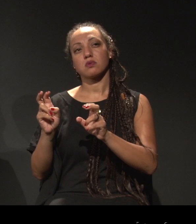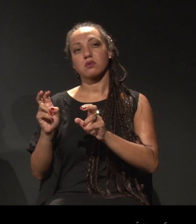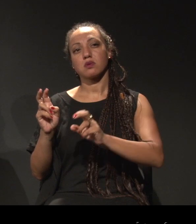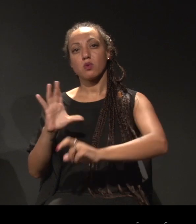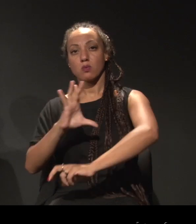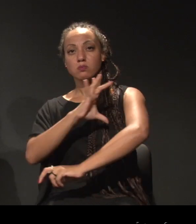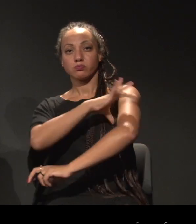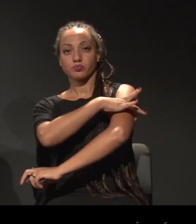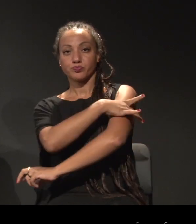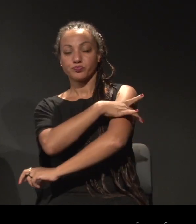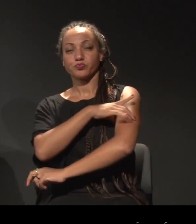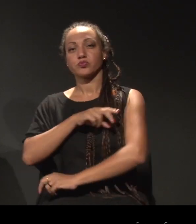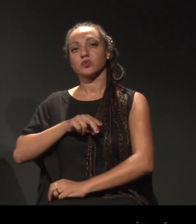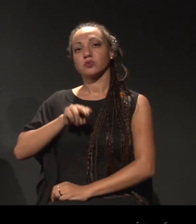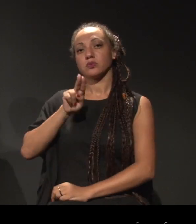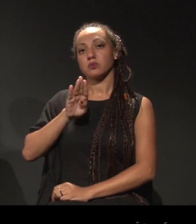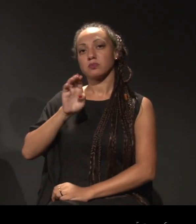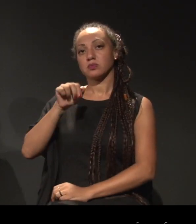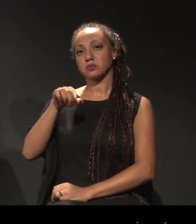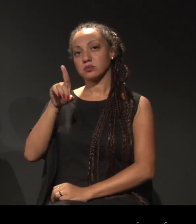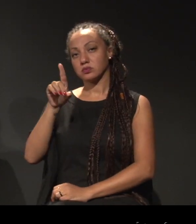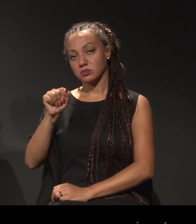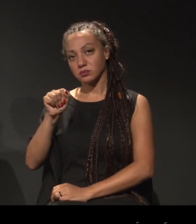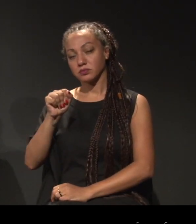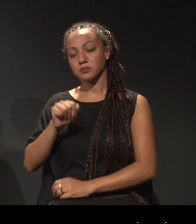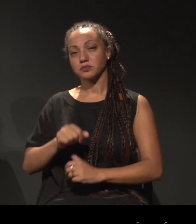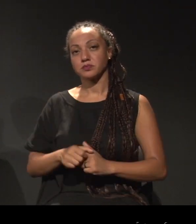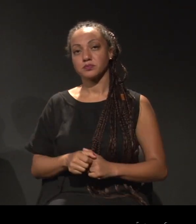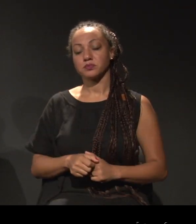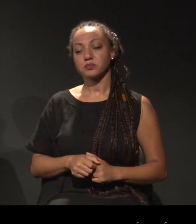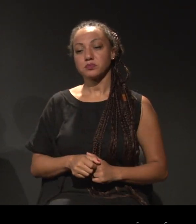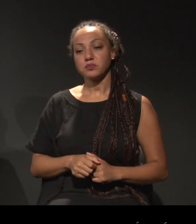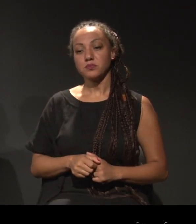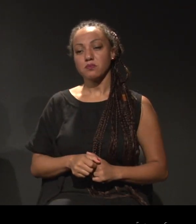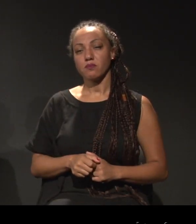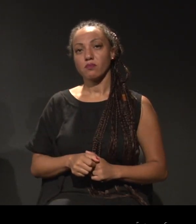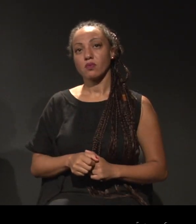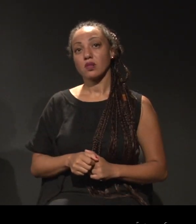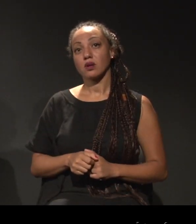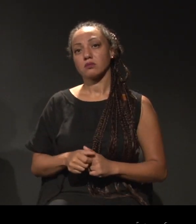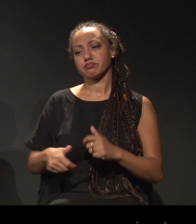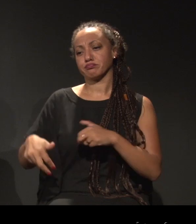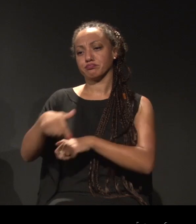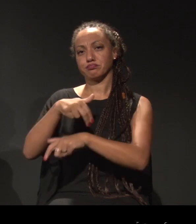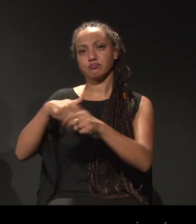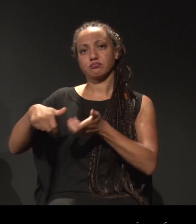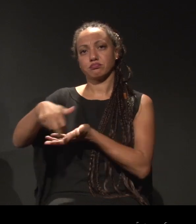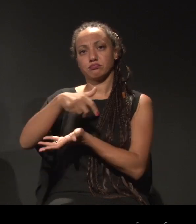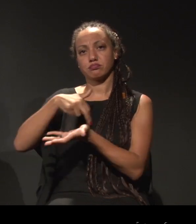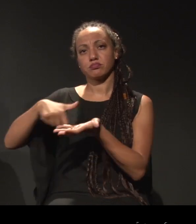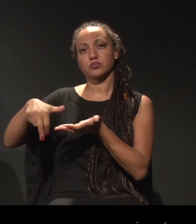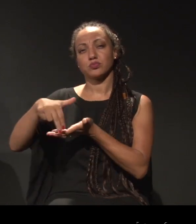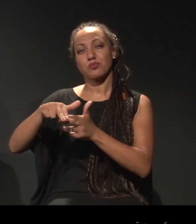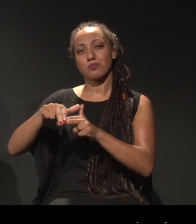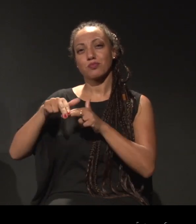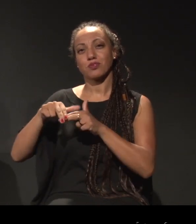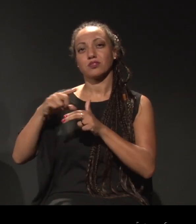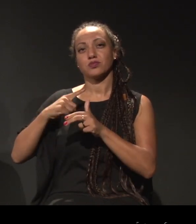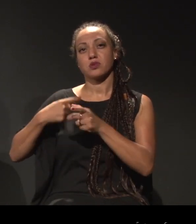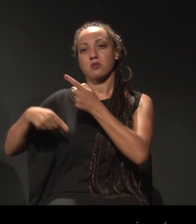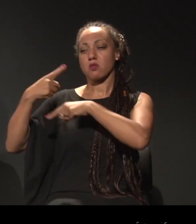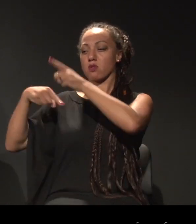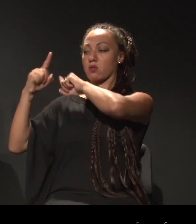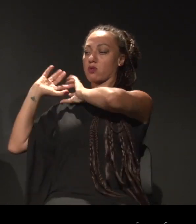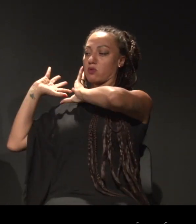existia a ancestralidade muito